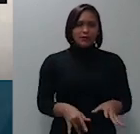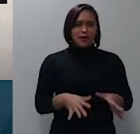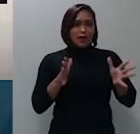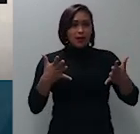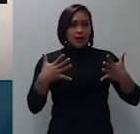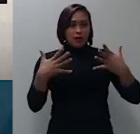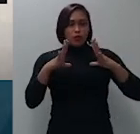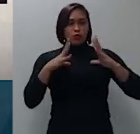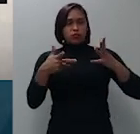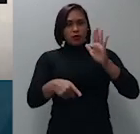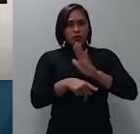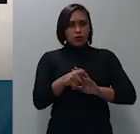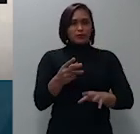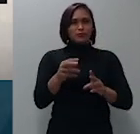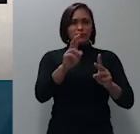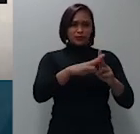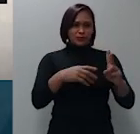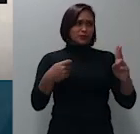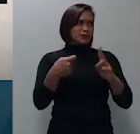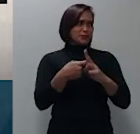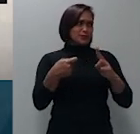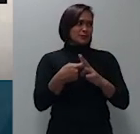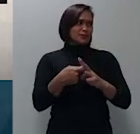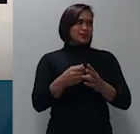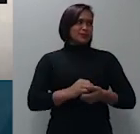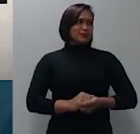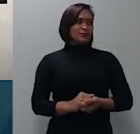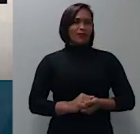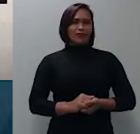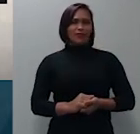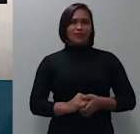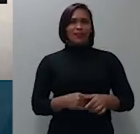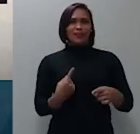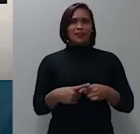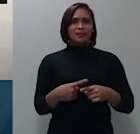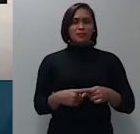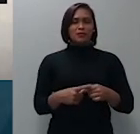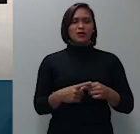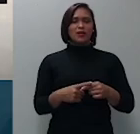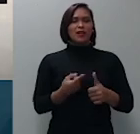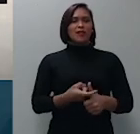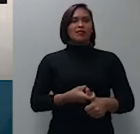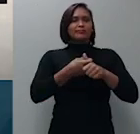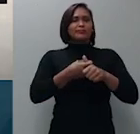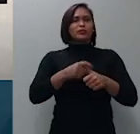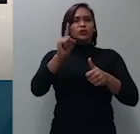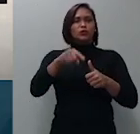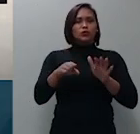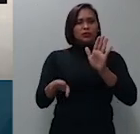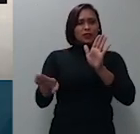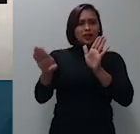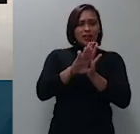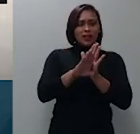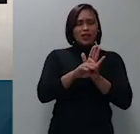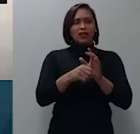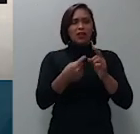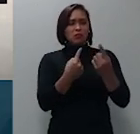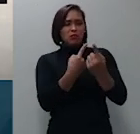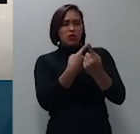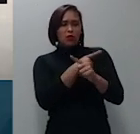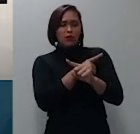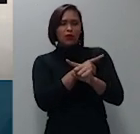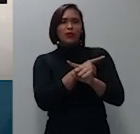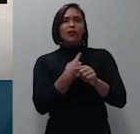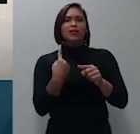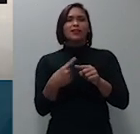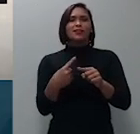agravante em que ela sustenta a existência de precedentes em sentido contrário em precedentes da terceira